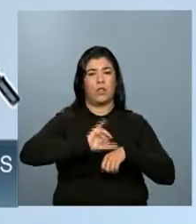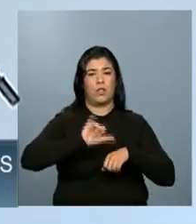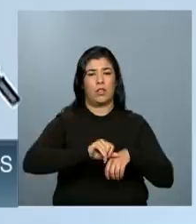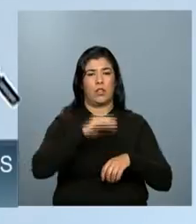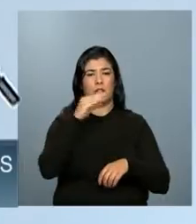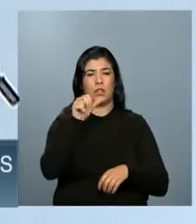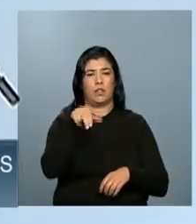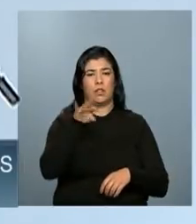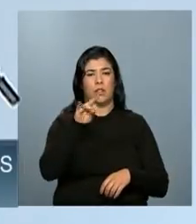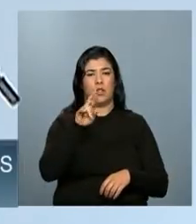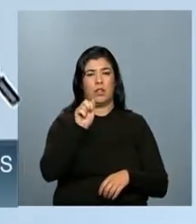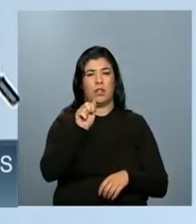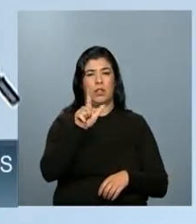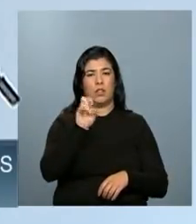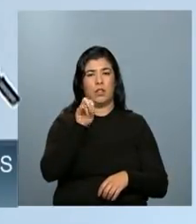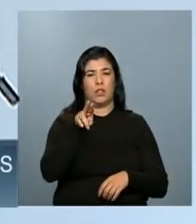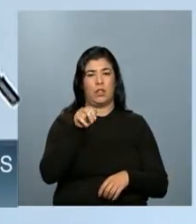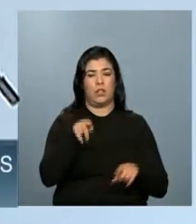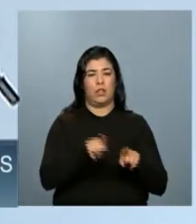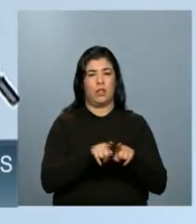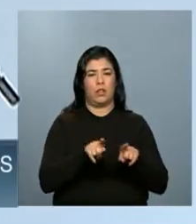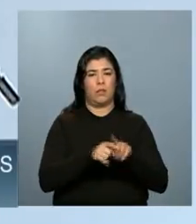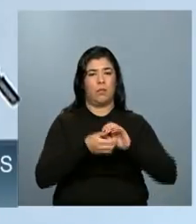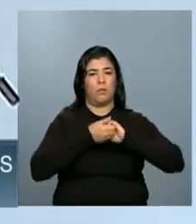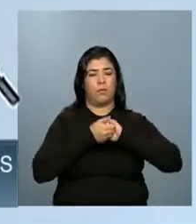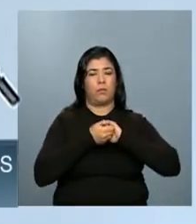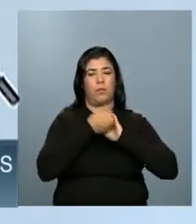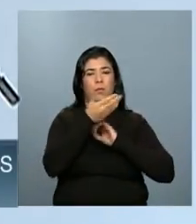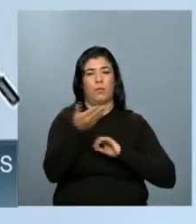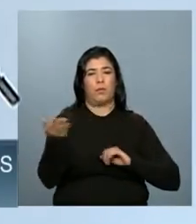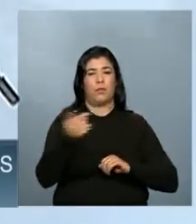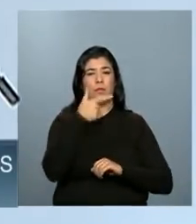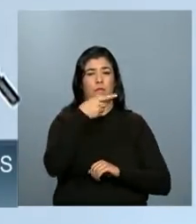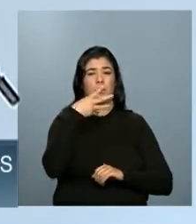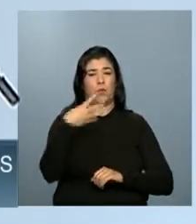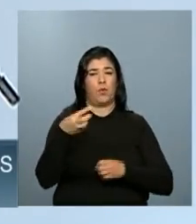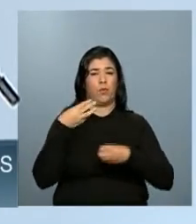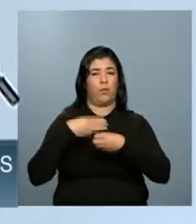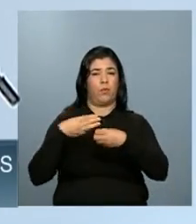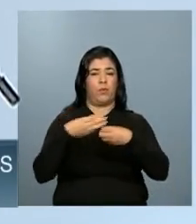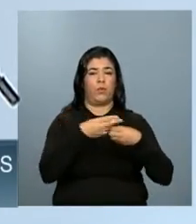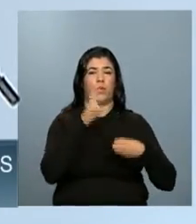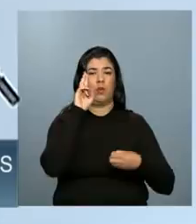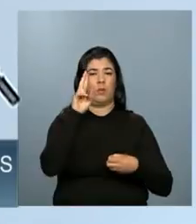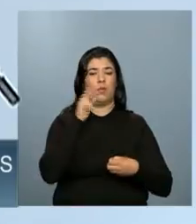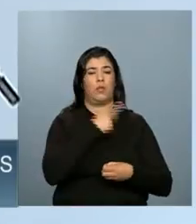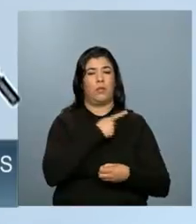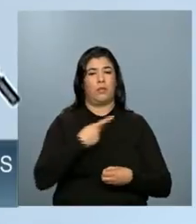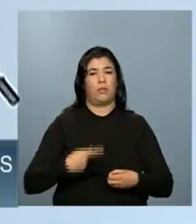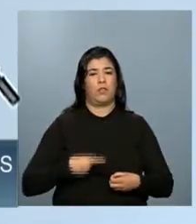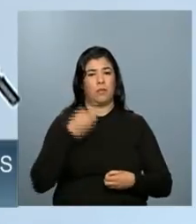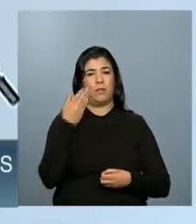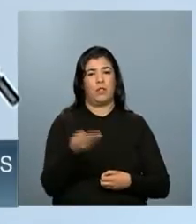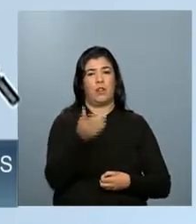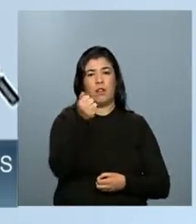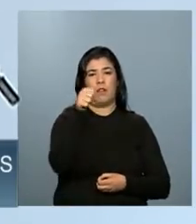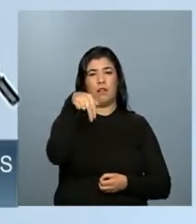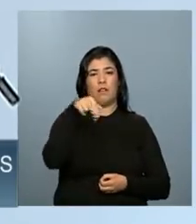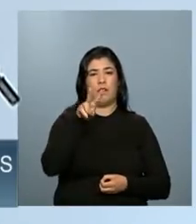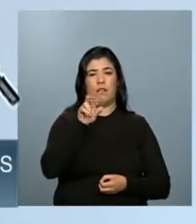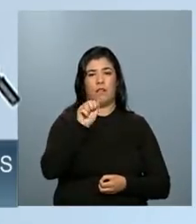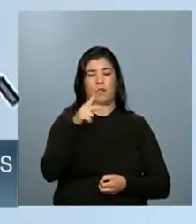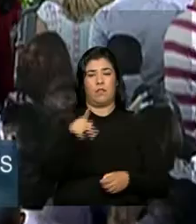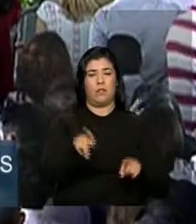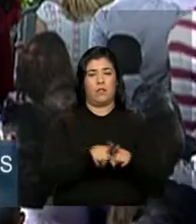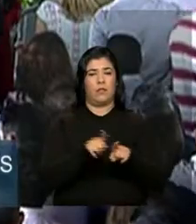aqui a ANVAP em peso, os nossos 24 municípios. Obrigado, presidente, pela honra de estar aqui conosco nesse momento